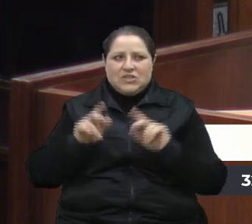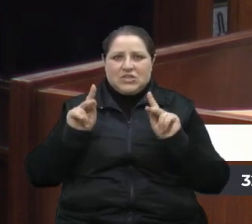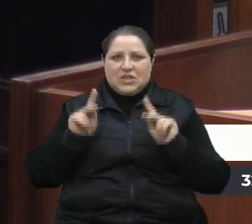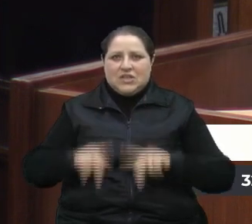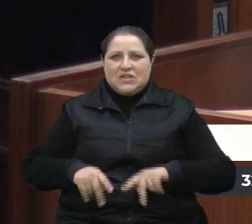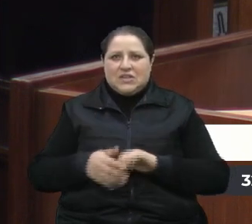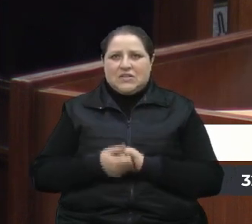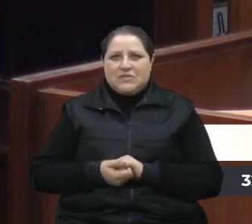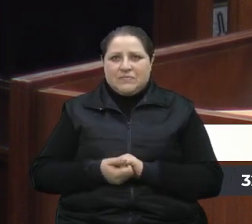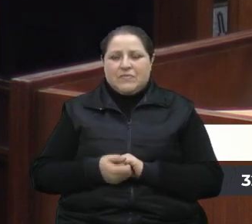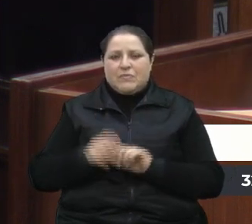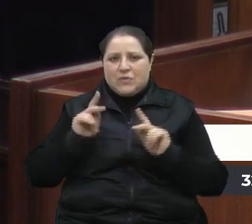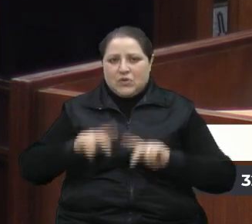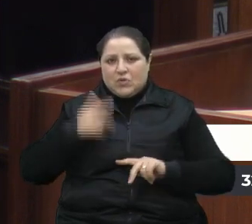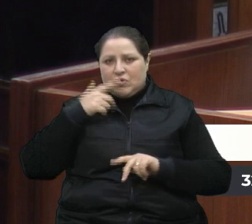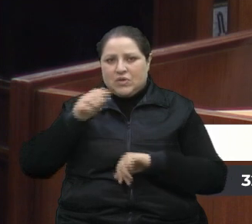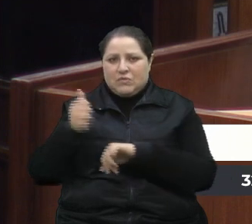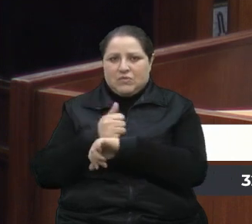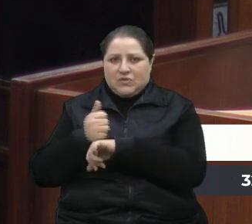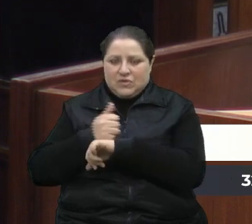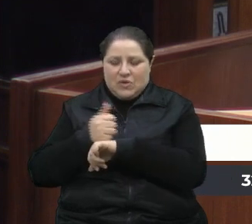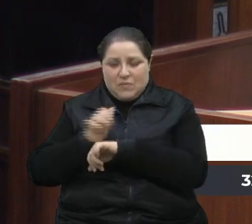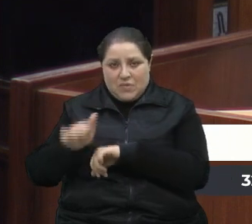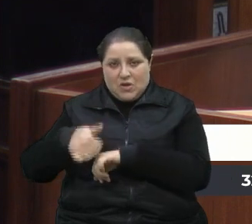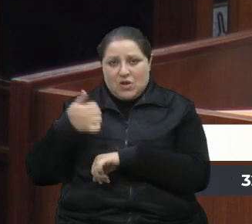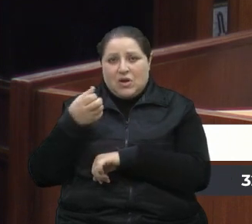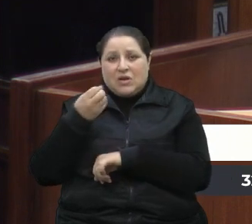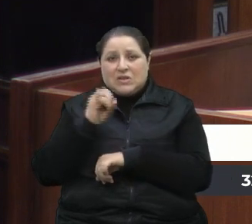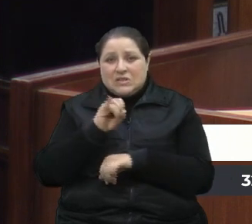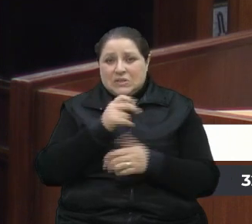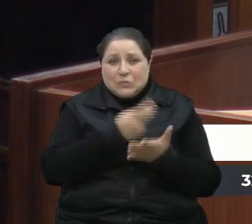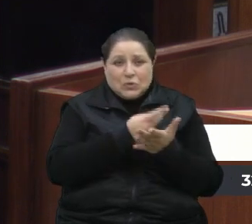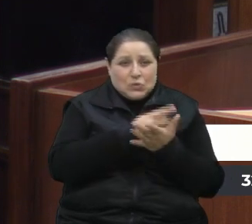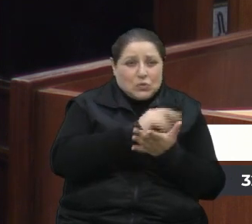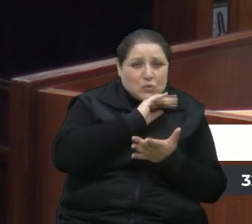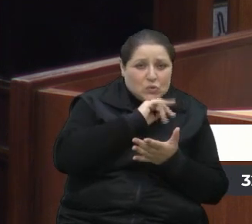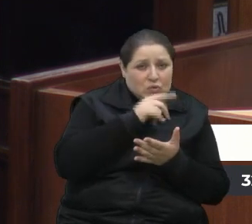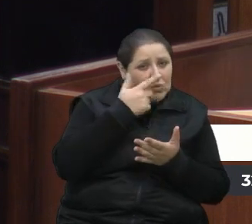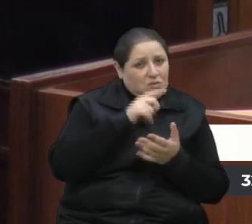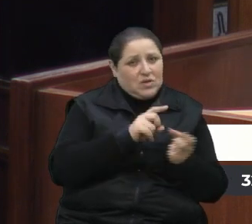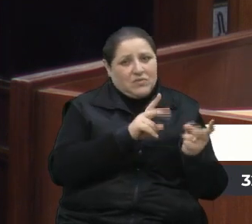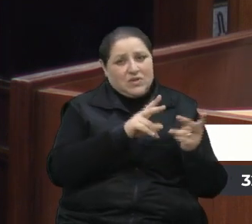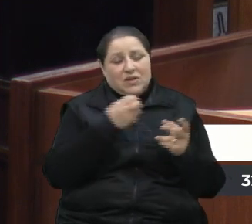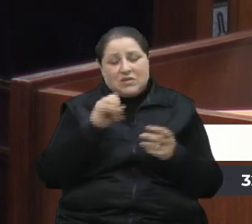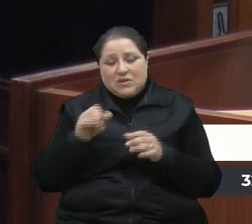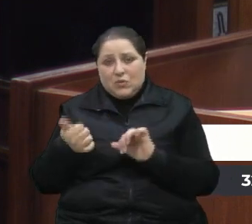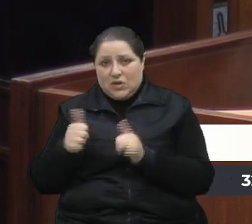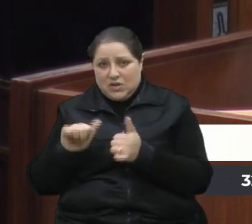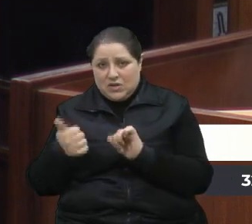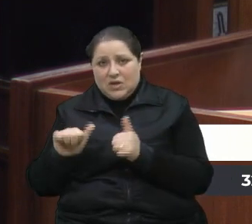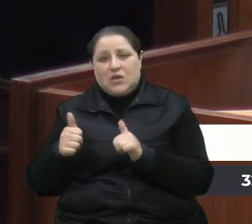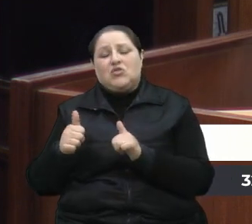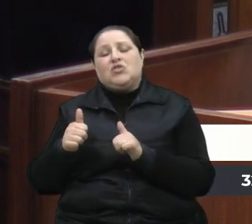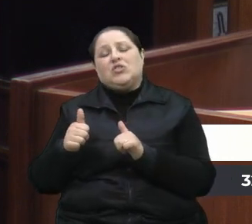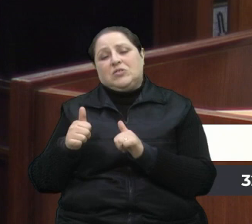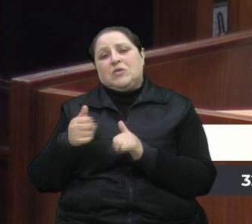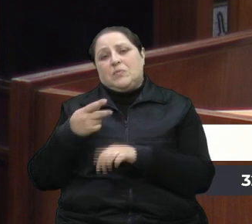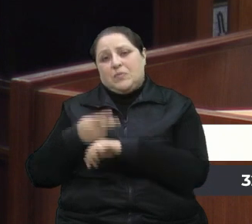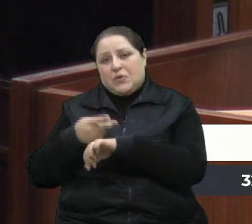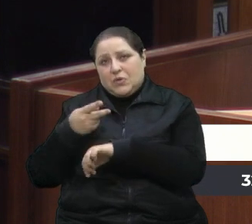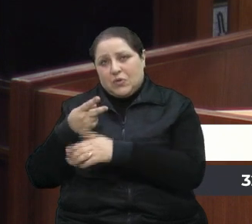vender. Só não vende quem não tem um produto bom. Quem tem produto de qualidade, quem tem produto que traz